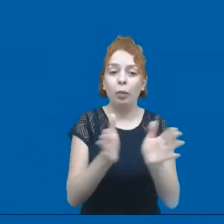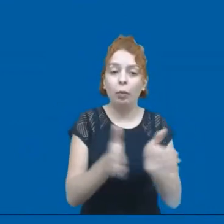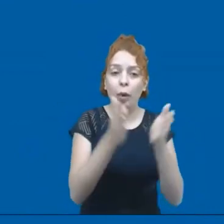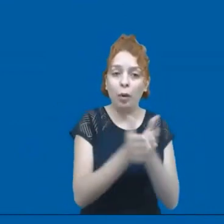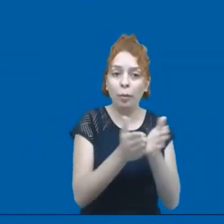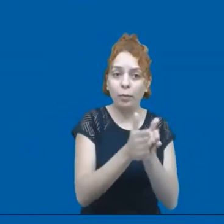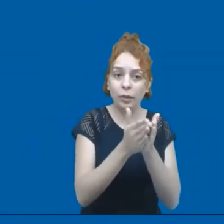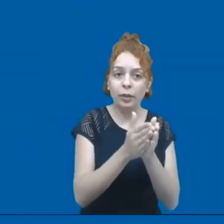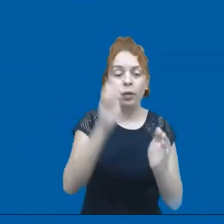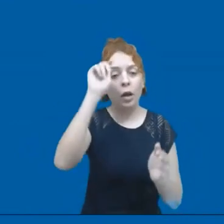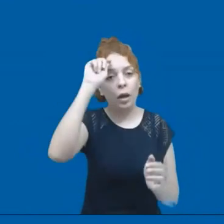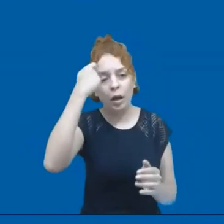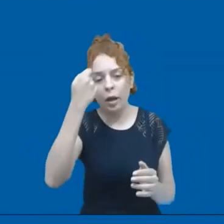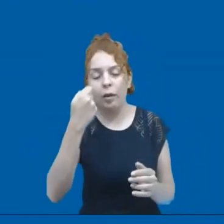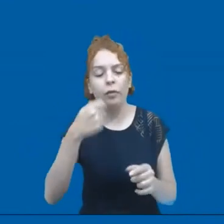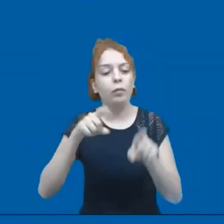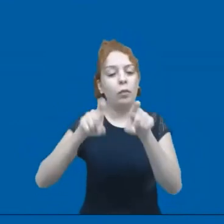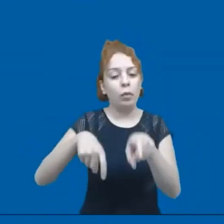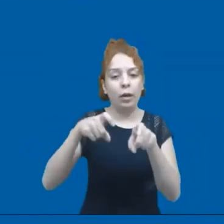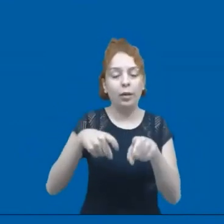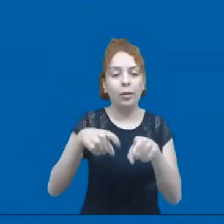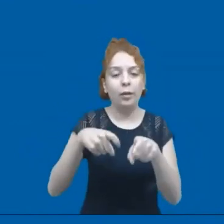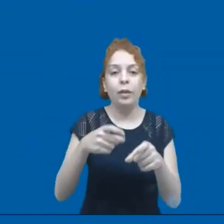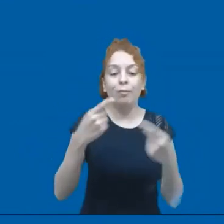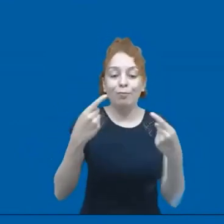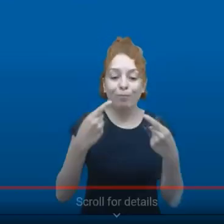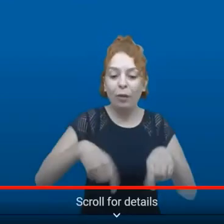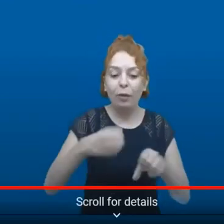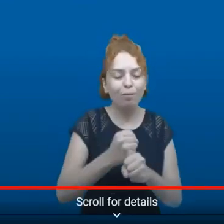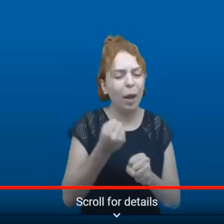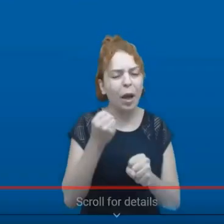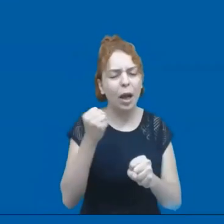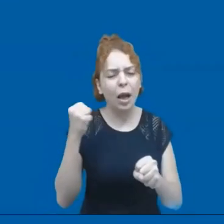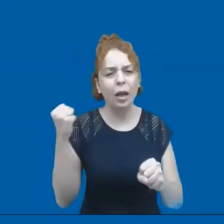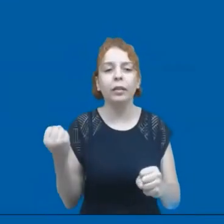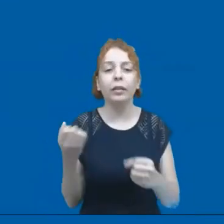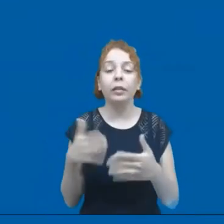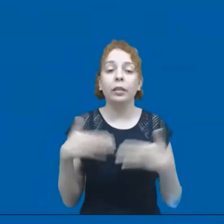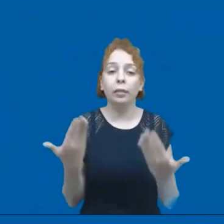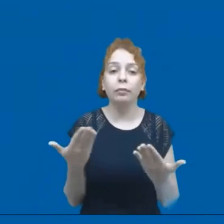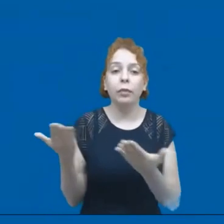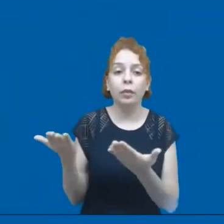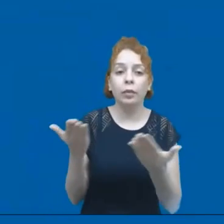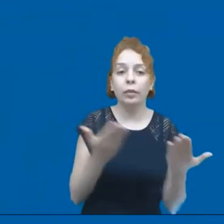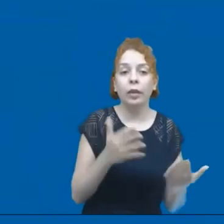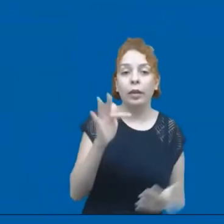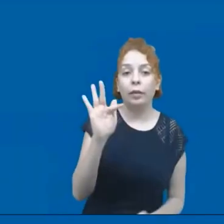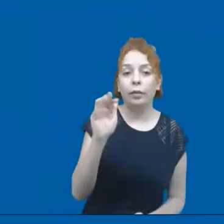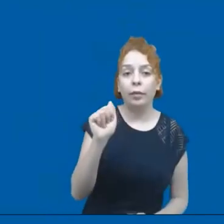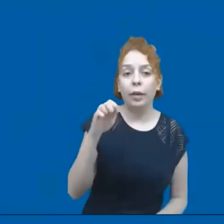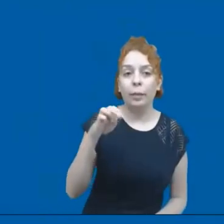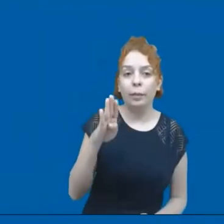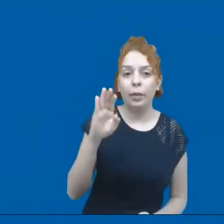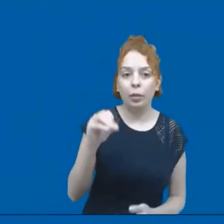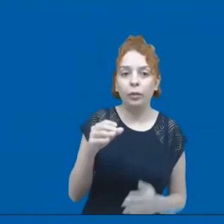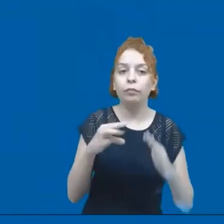que são afrodescendentes ou que estão em áreas rurais. Então, eu queria convidar o Fábio Eon, da Unesco,